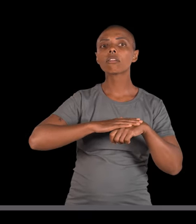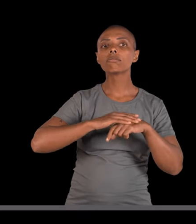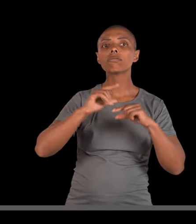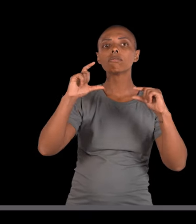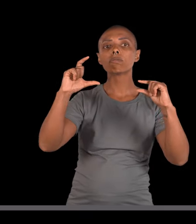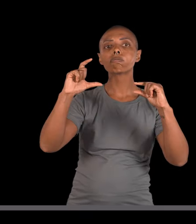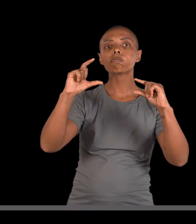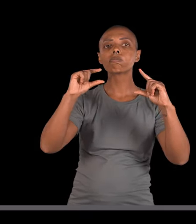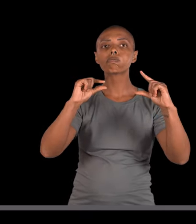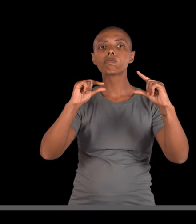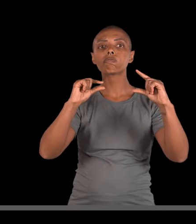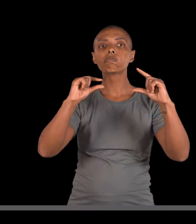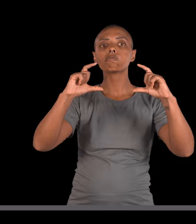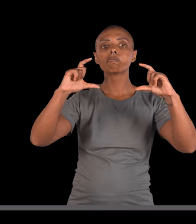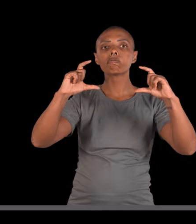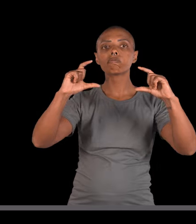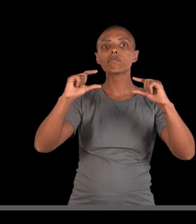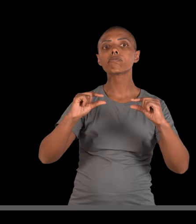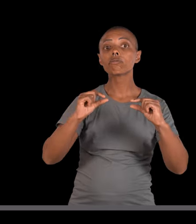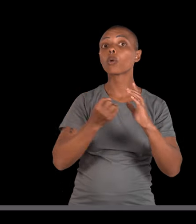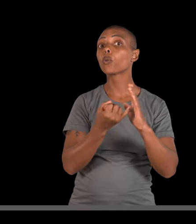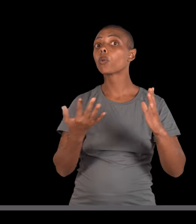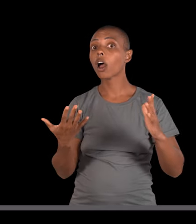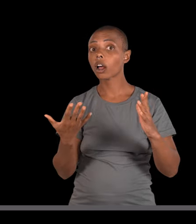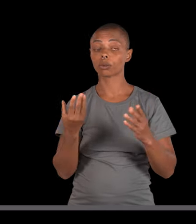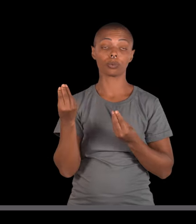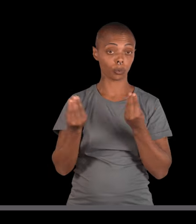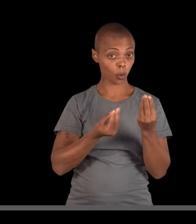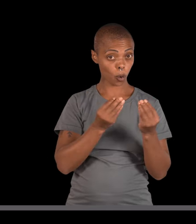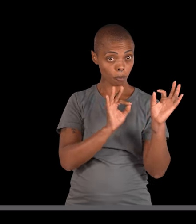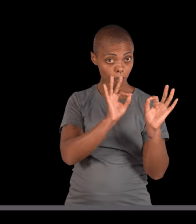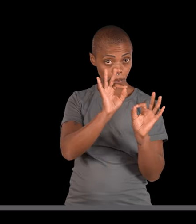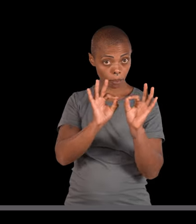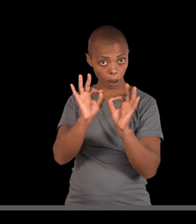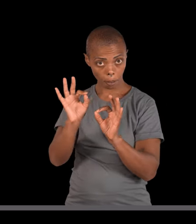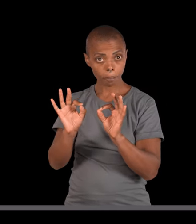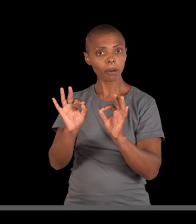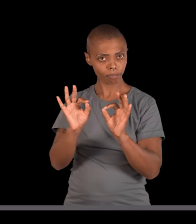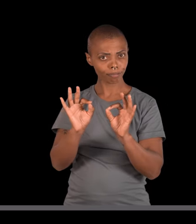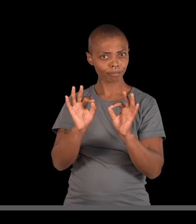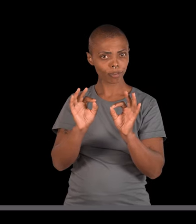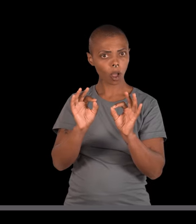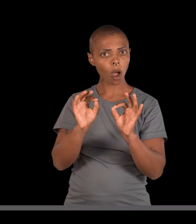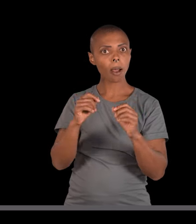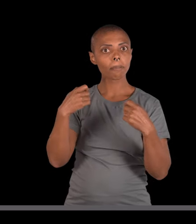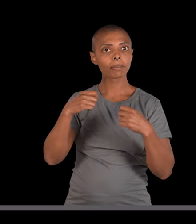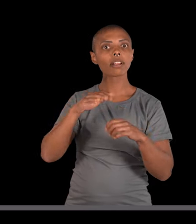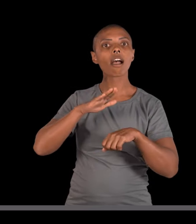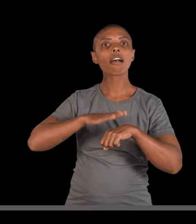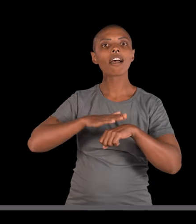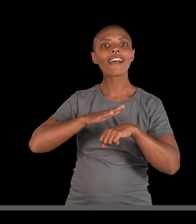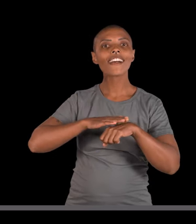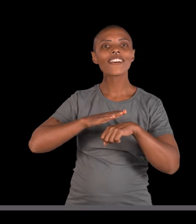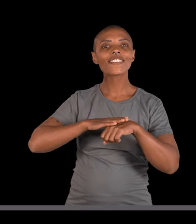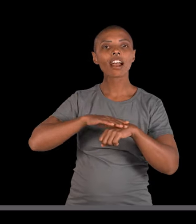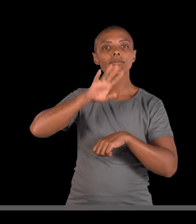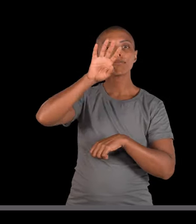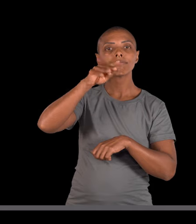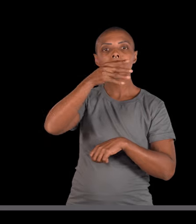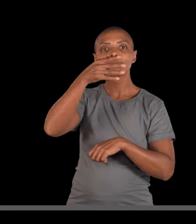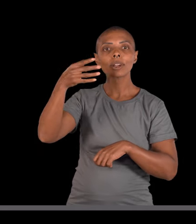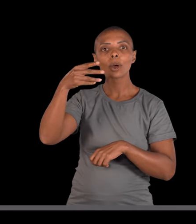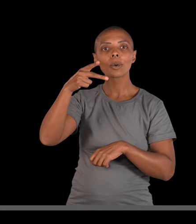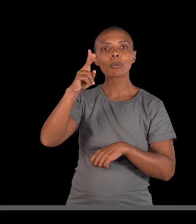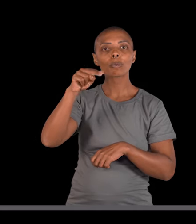produzir? Lembre-se, olha só, para você montar o gameta, você vai usar, falando em probabilidade, você usa o quadro de